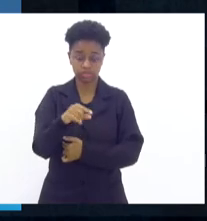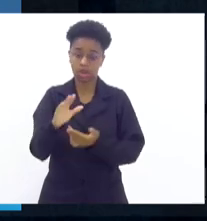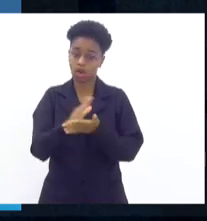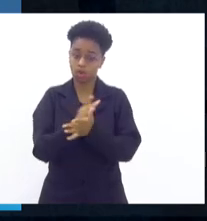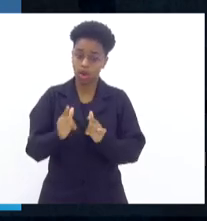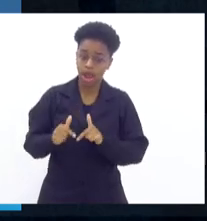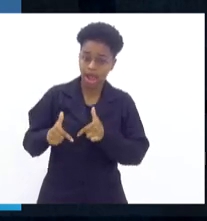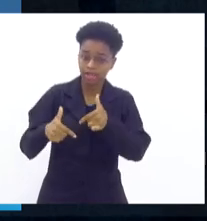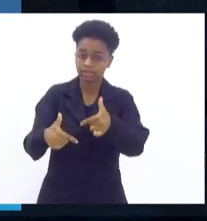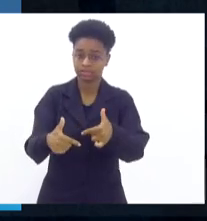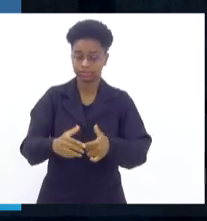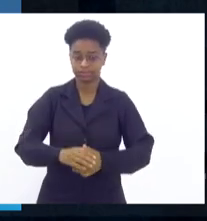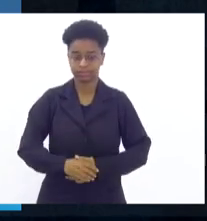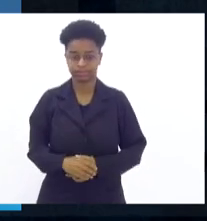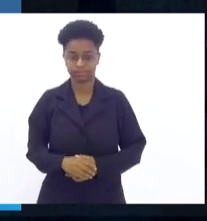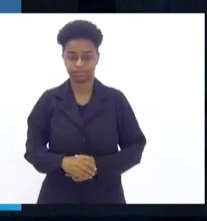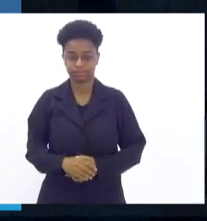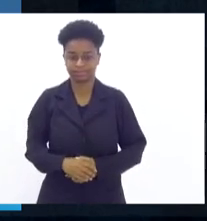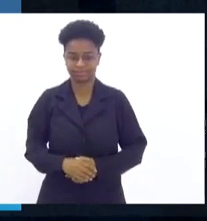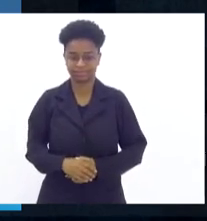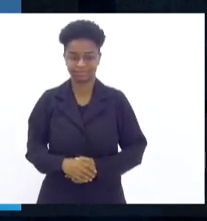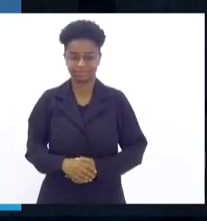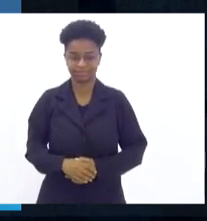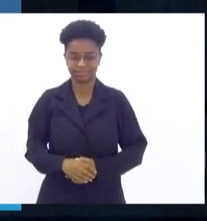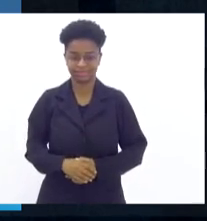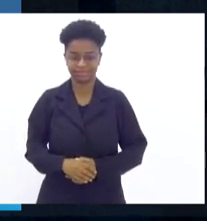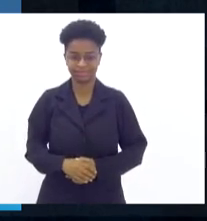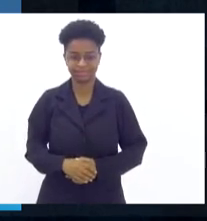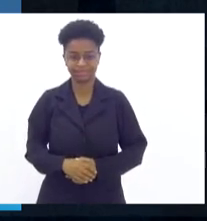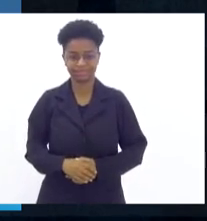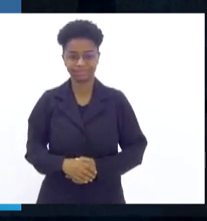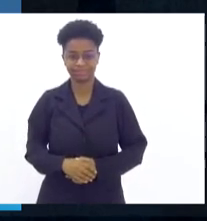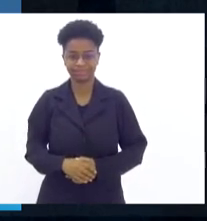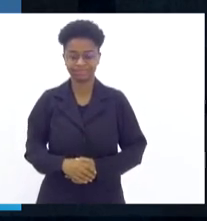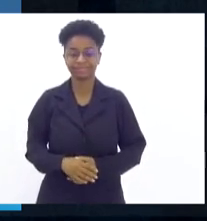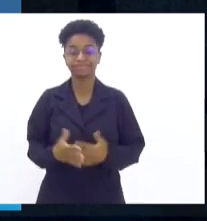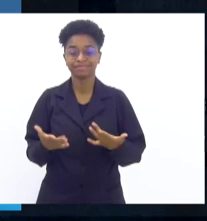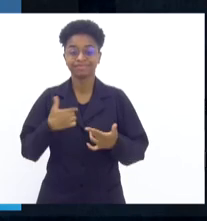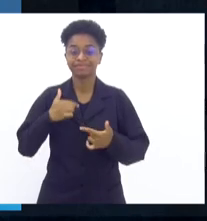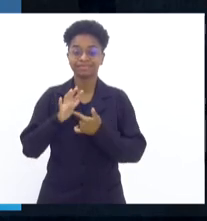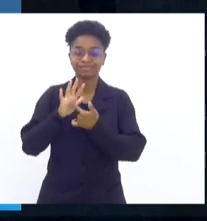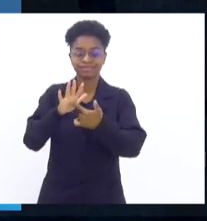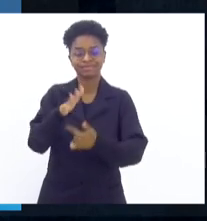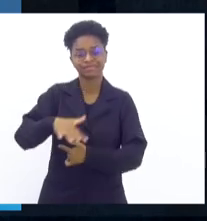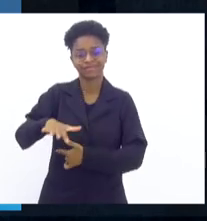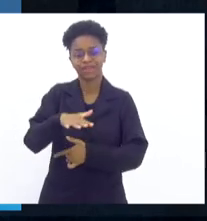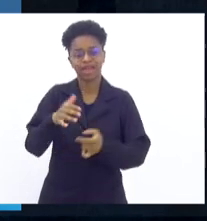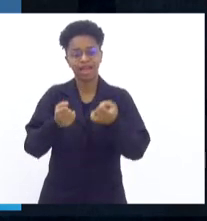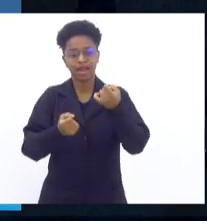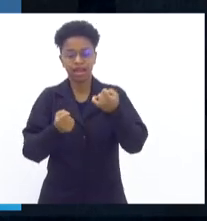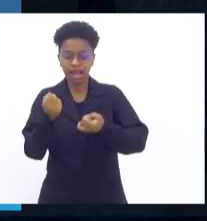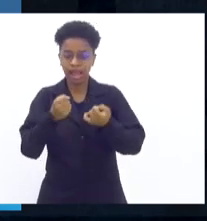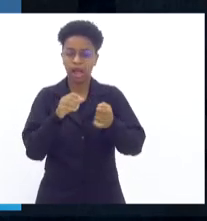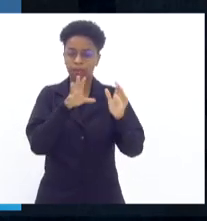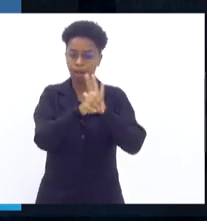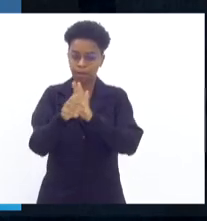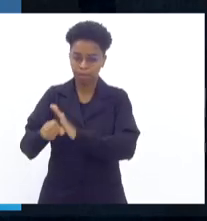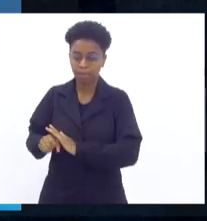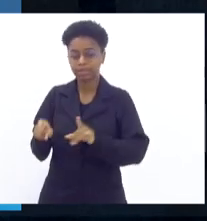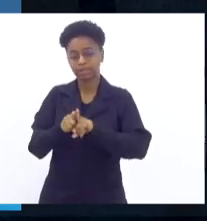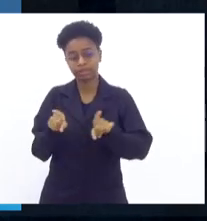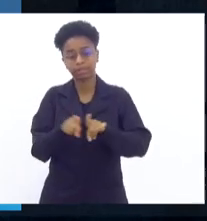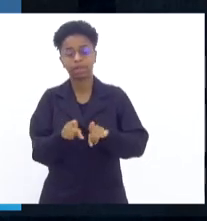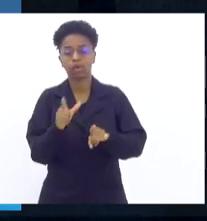ações de comando, porque a gente, além de ter essa problemática de roubo de veículos na área do não do batalhão, a gente está com um problema ali já